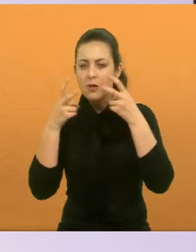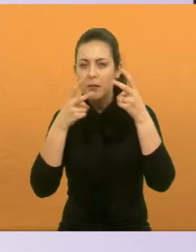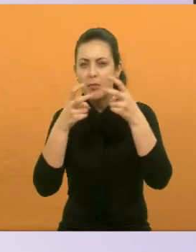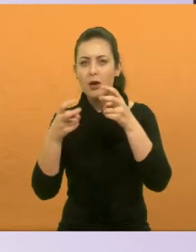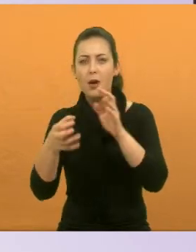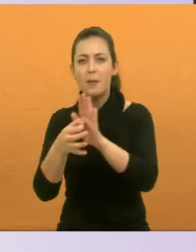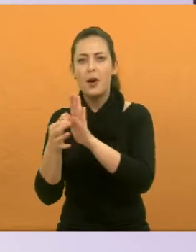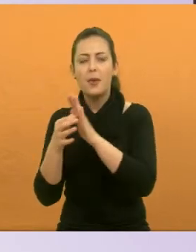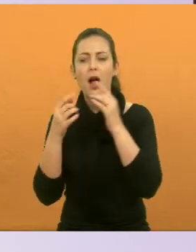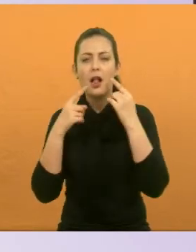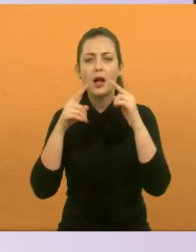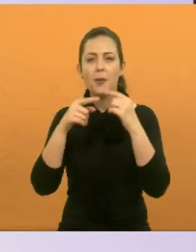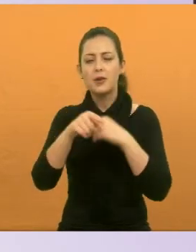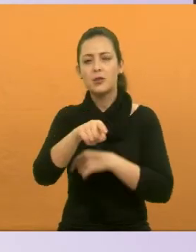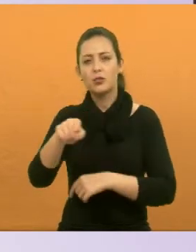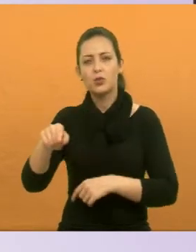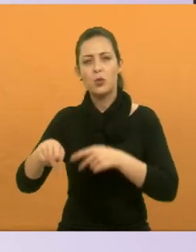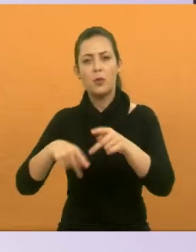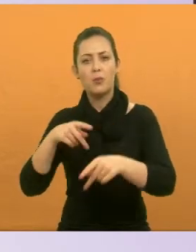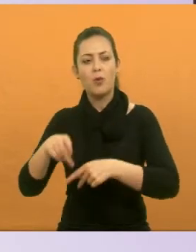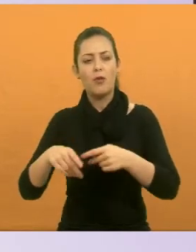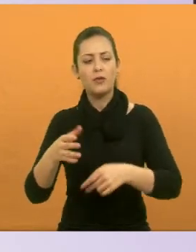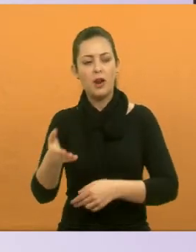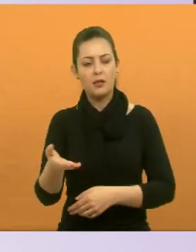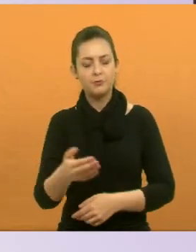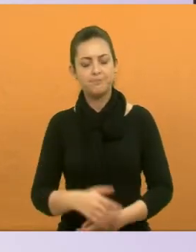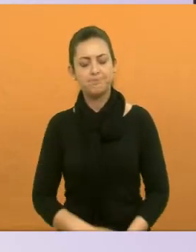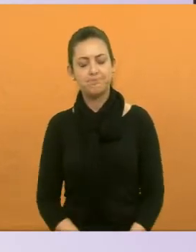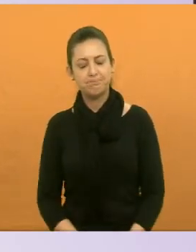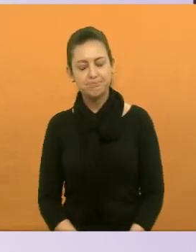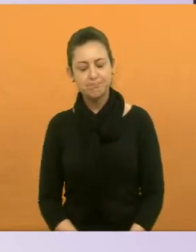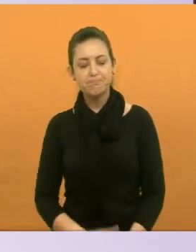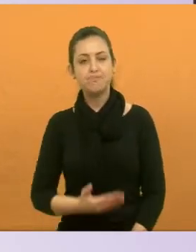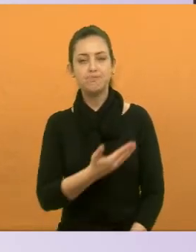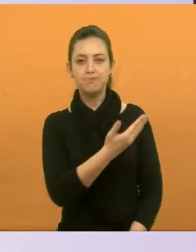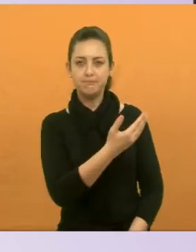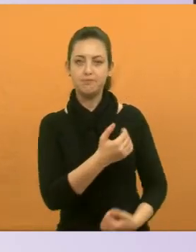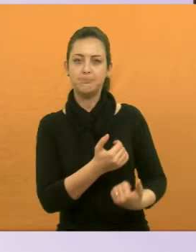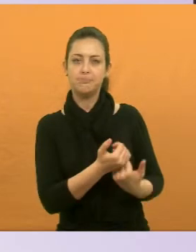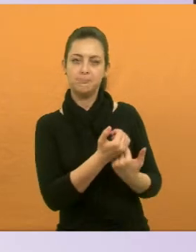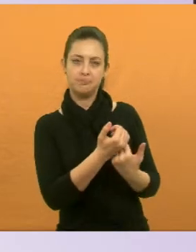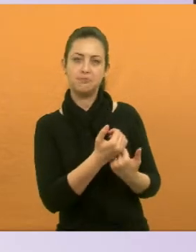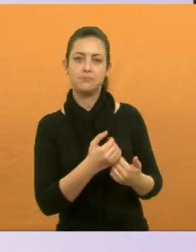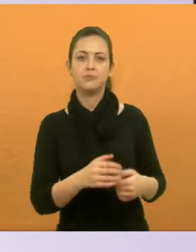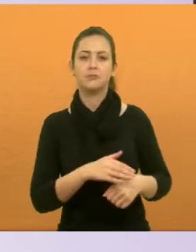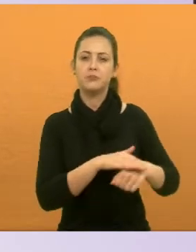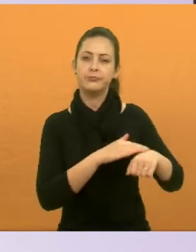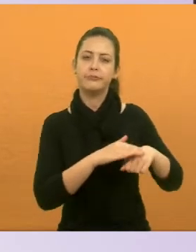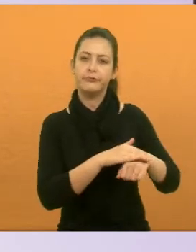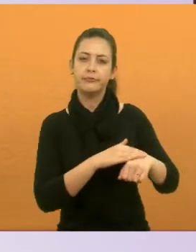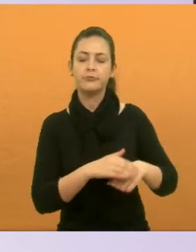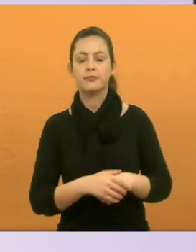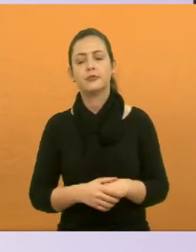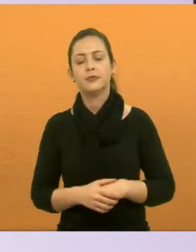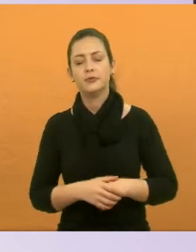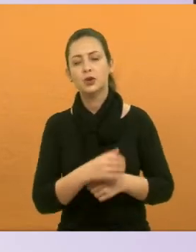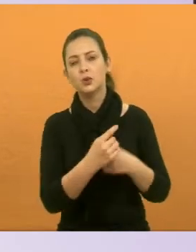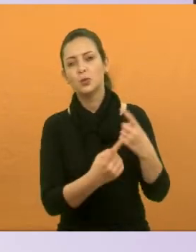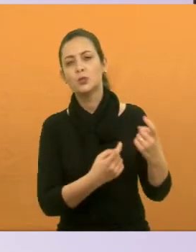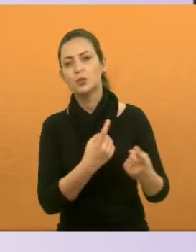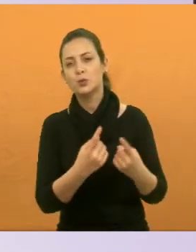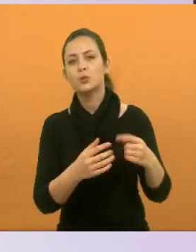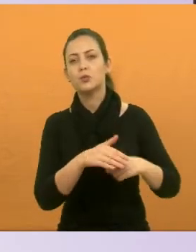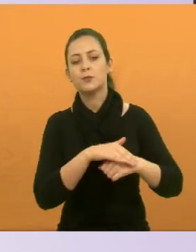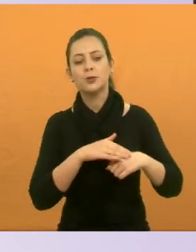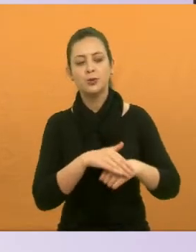Eu, na realidade, não estive presente, mas os meus assessores estiveram lá, conversaram com alguns munícipes, moradores da região.